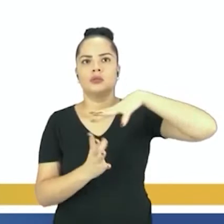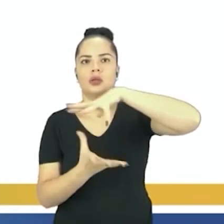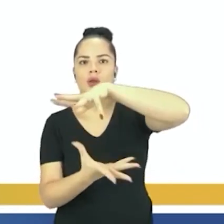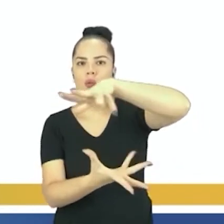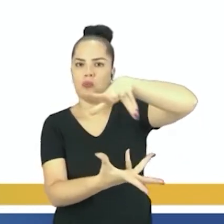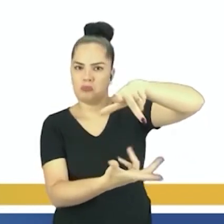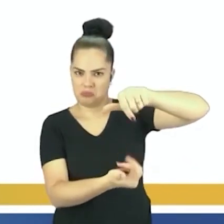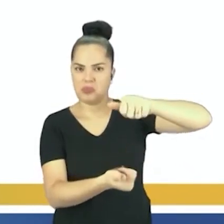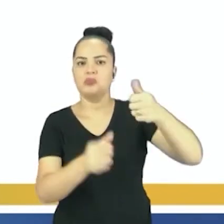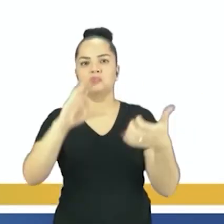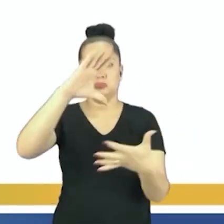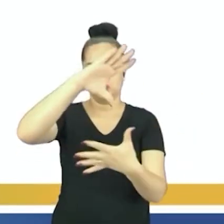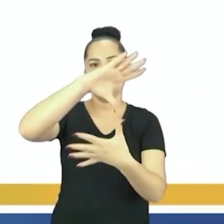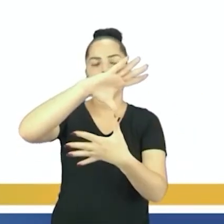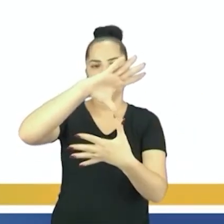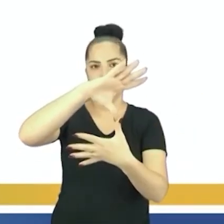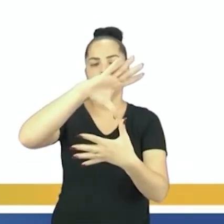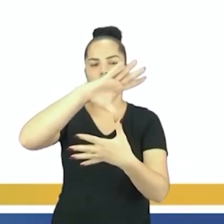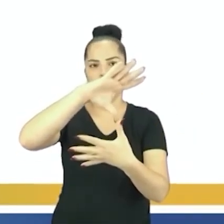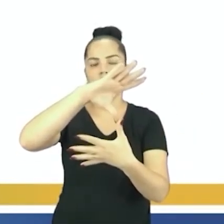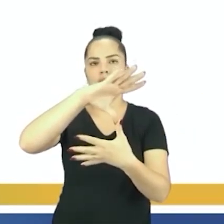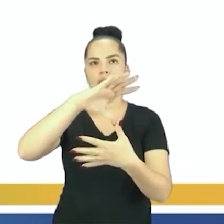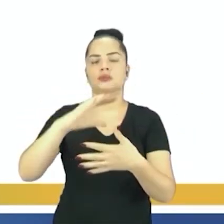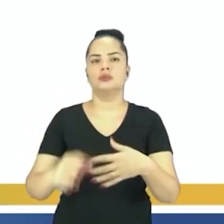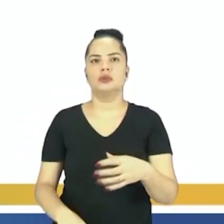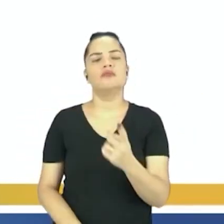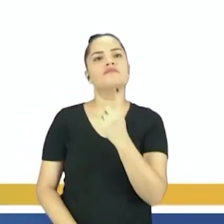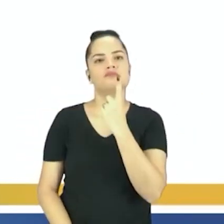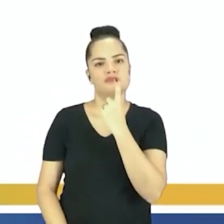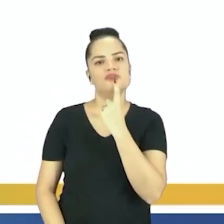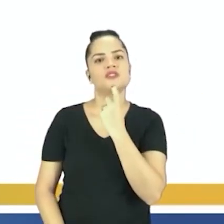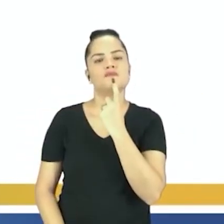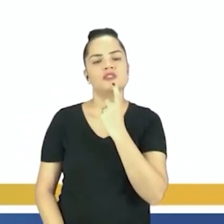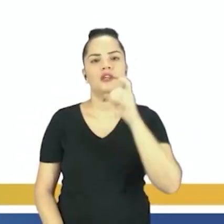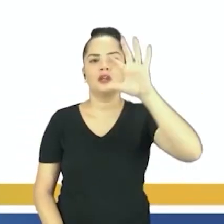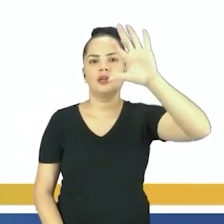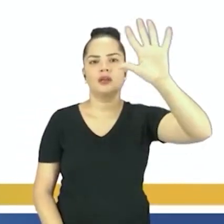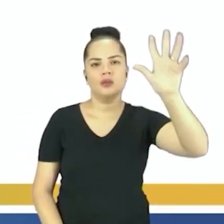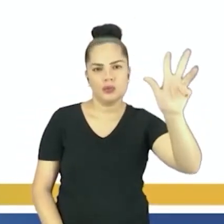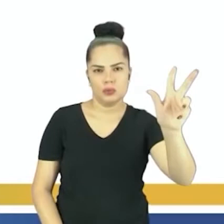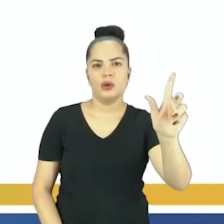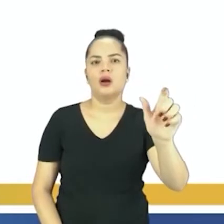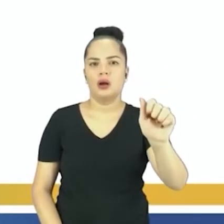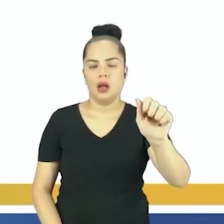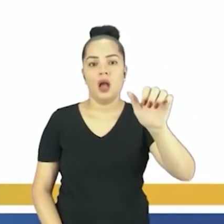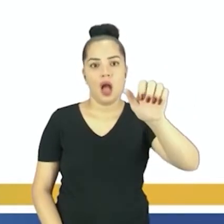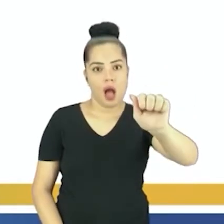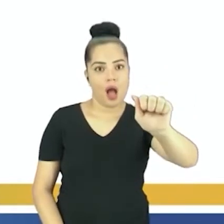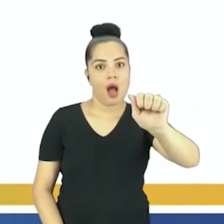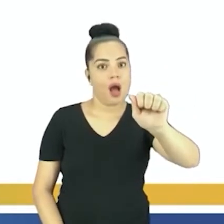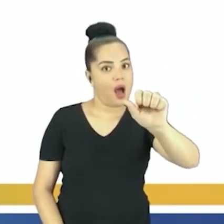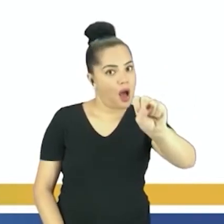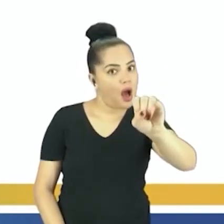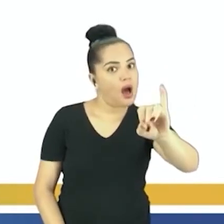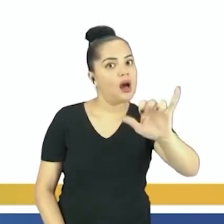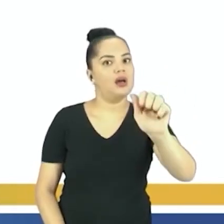toda, o continente africano inteiro, uma parte da Ásia, do sul da Ásia. Então, esses são os países